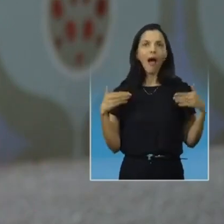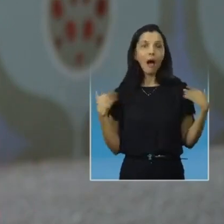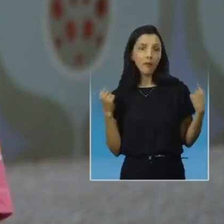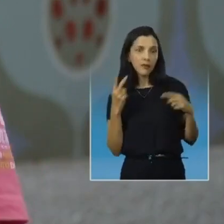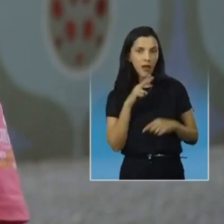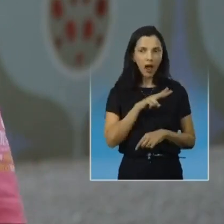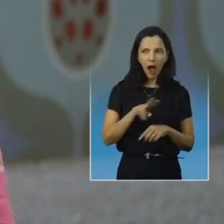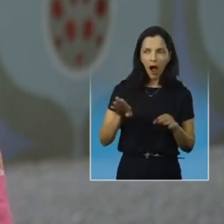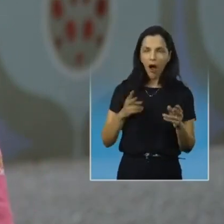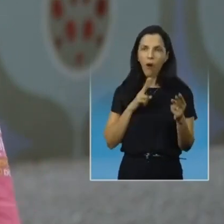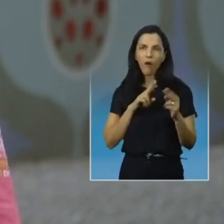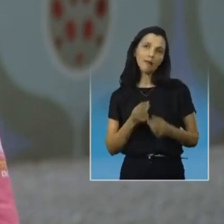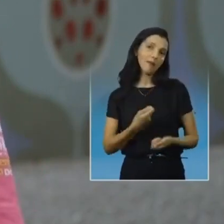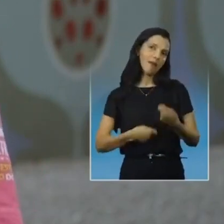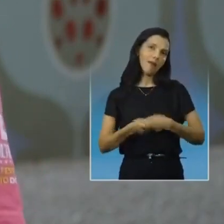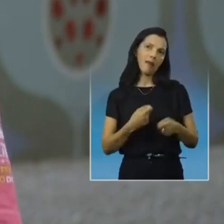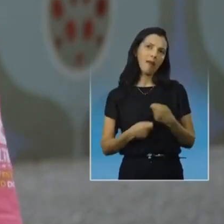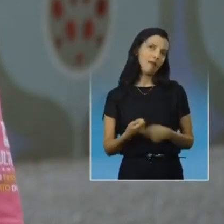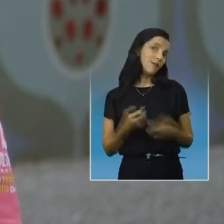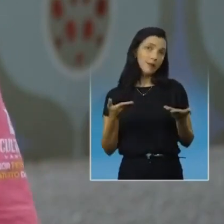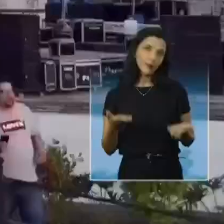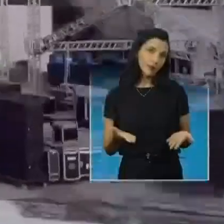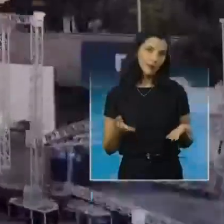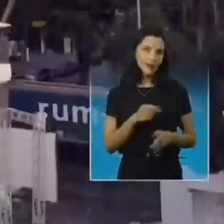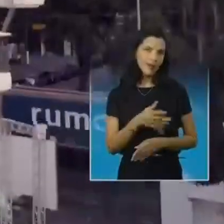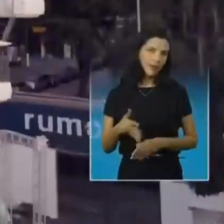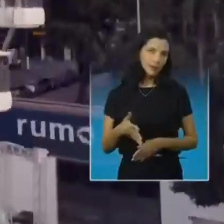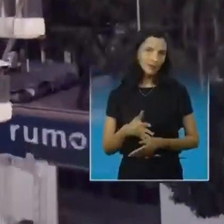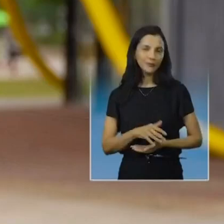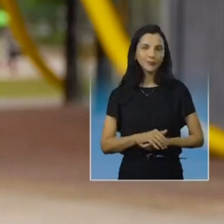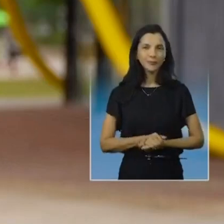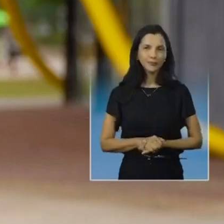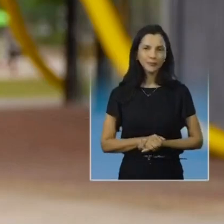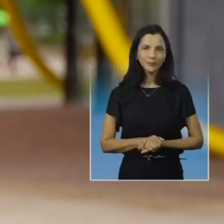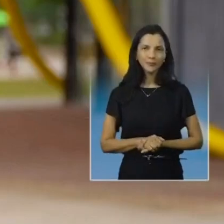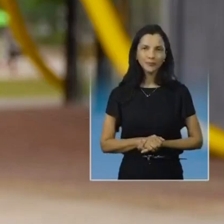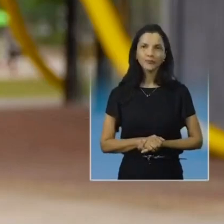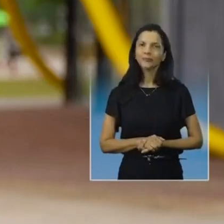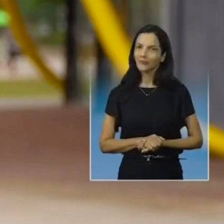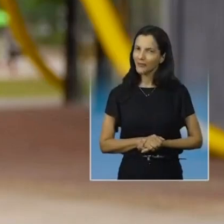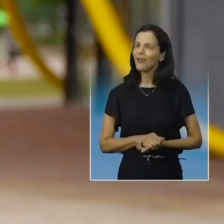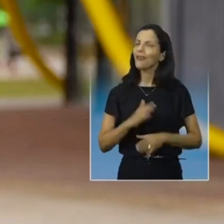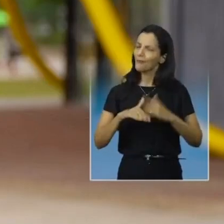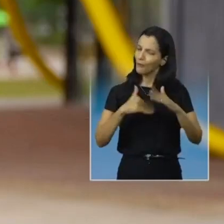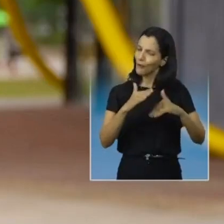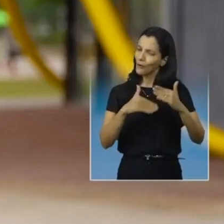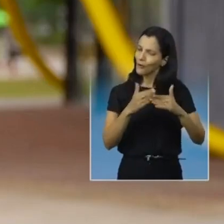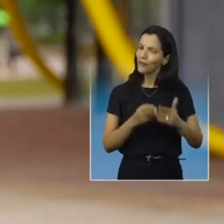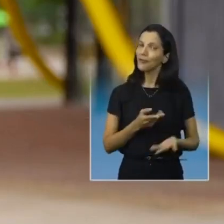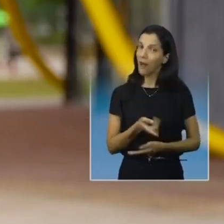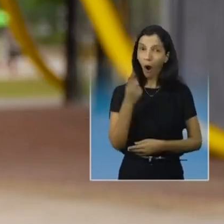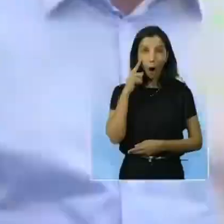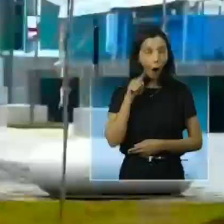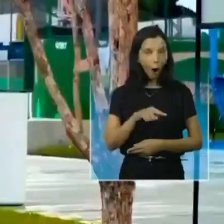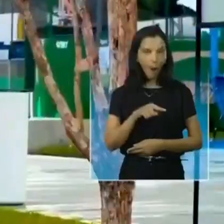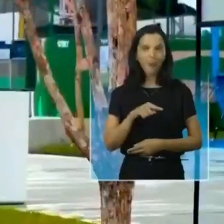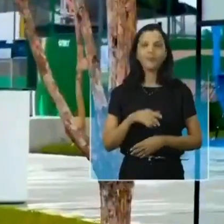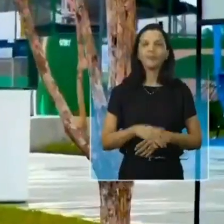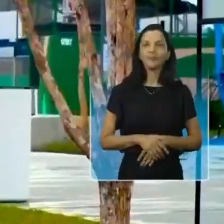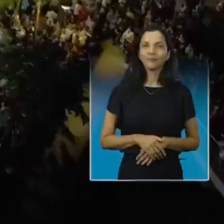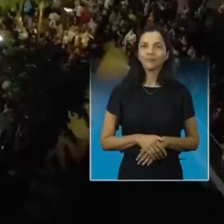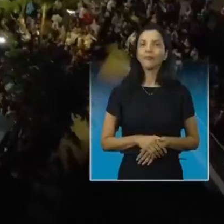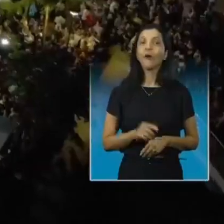muito grande. Ele movimenta muito a economia criativa de Santos. E vamos fazer muito mais. Olha o que vem por aí.